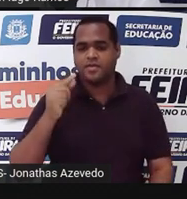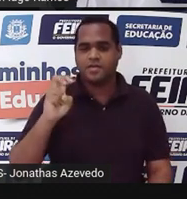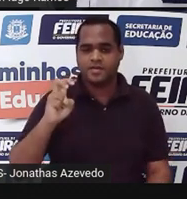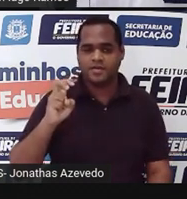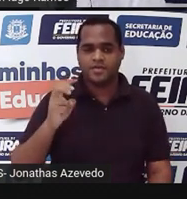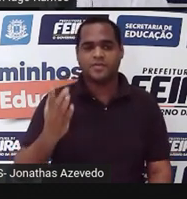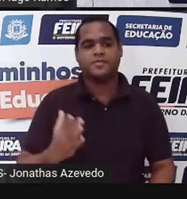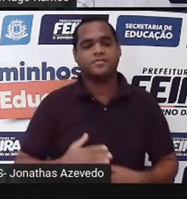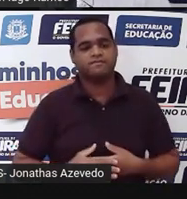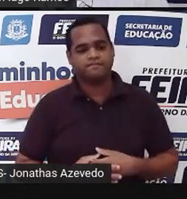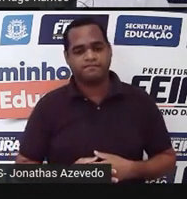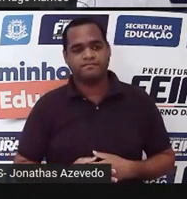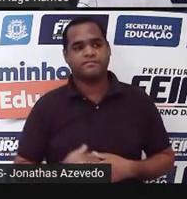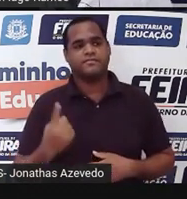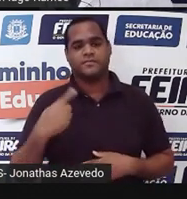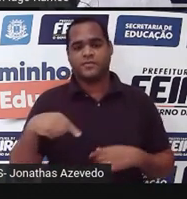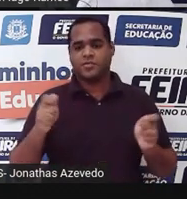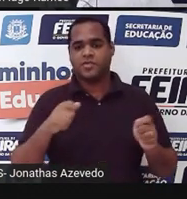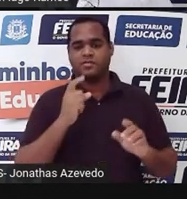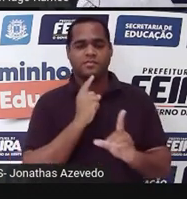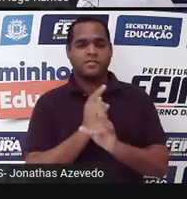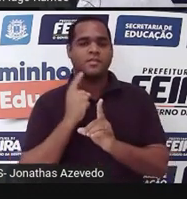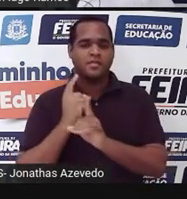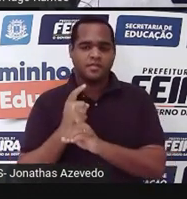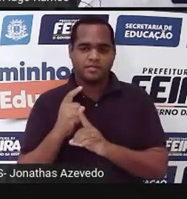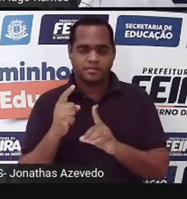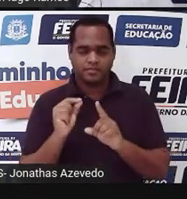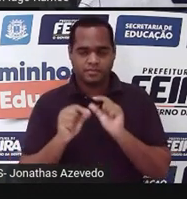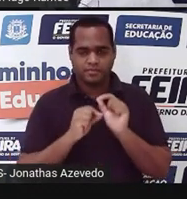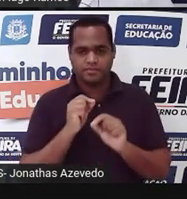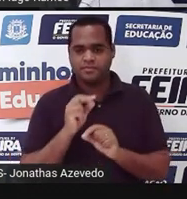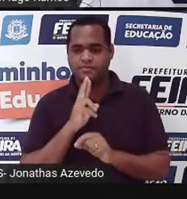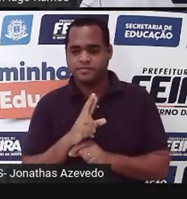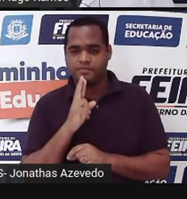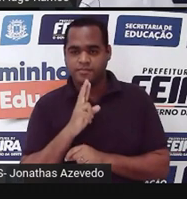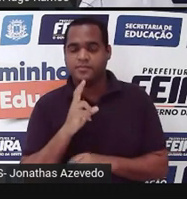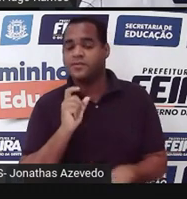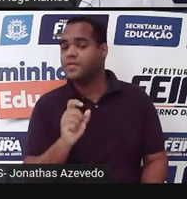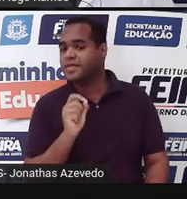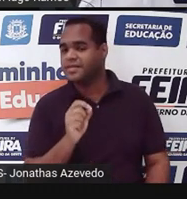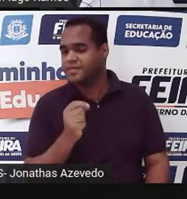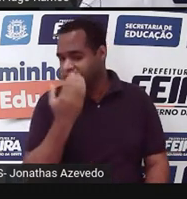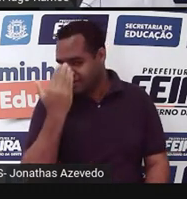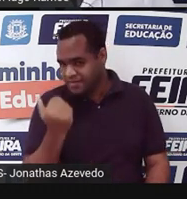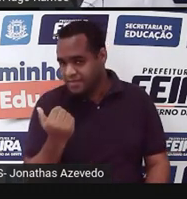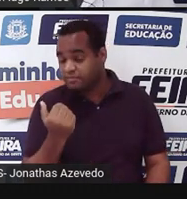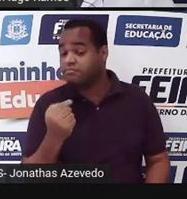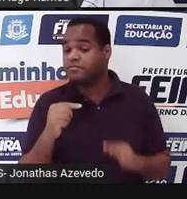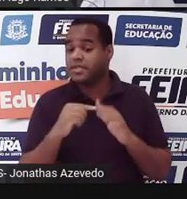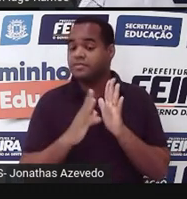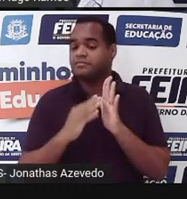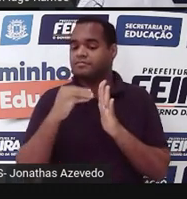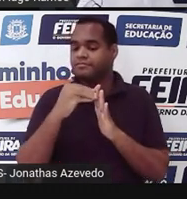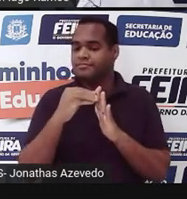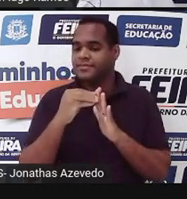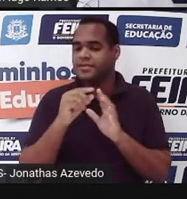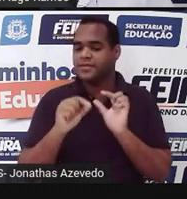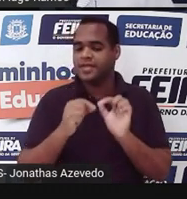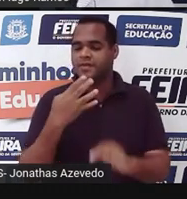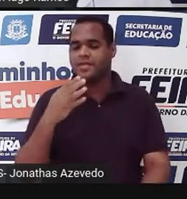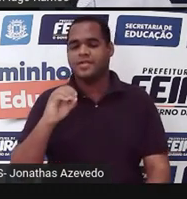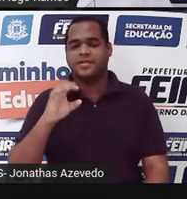275, a gente vai encontrar o resultado, certo? Desse acréscimo aí de